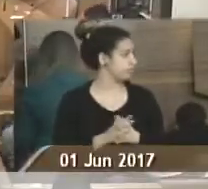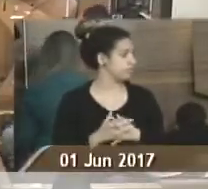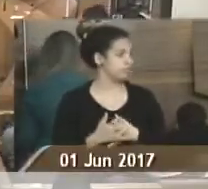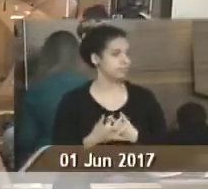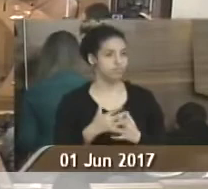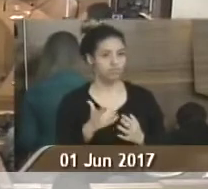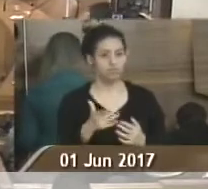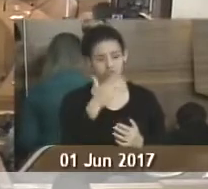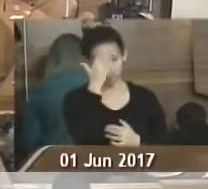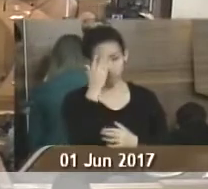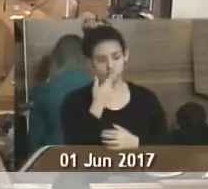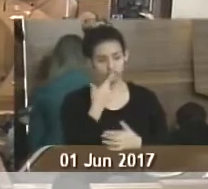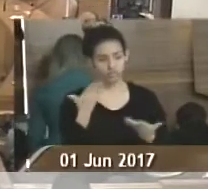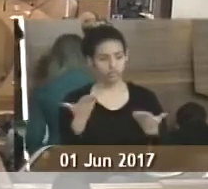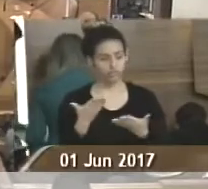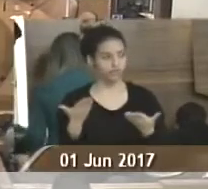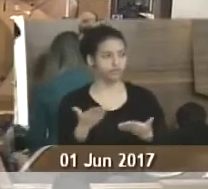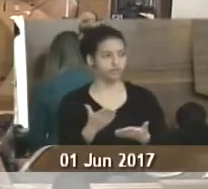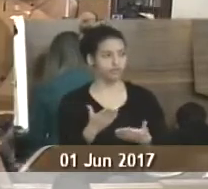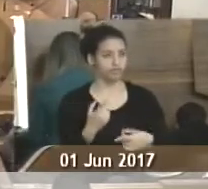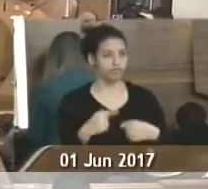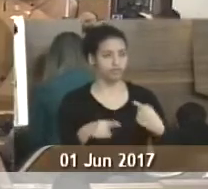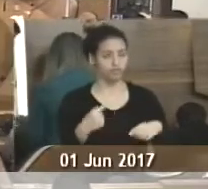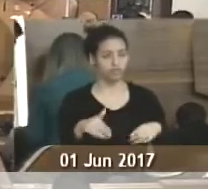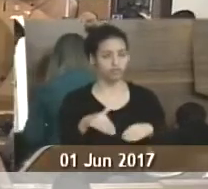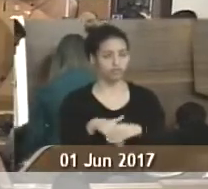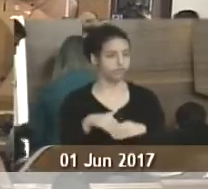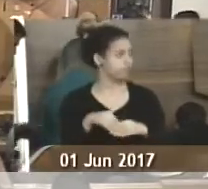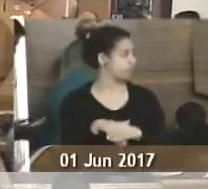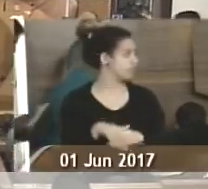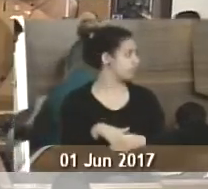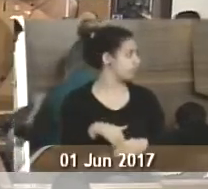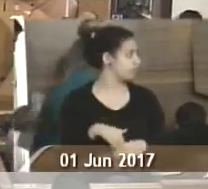Não havendo mais oradores pelo expediente, colocaria em discussão